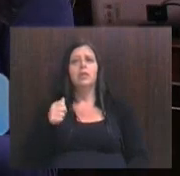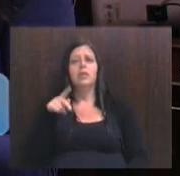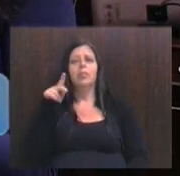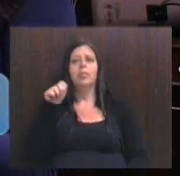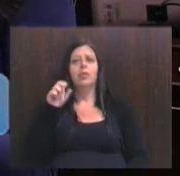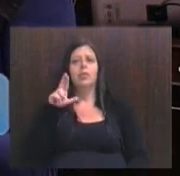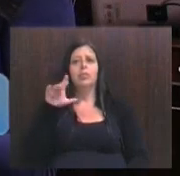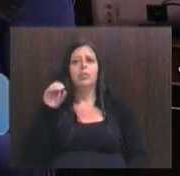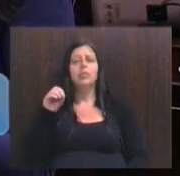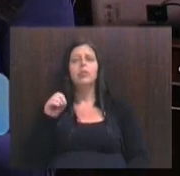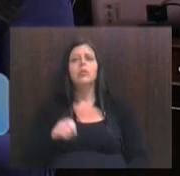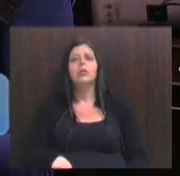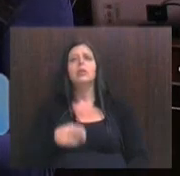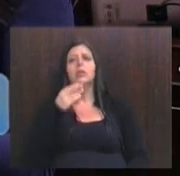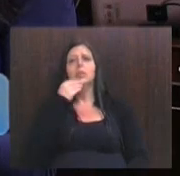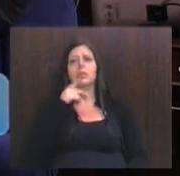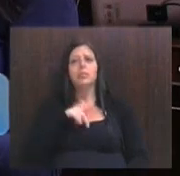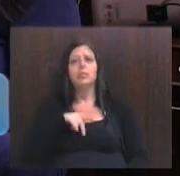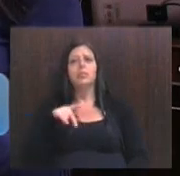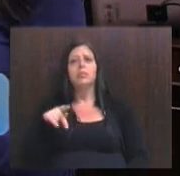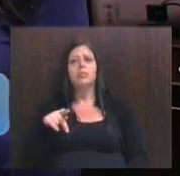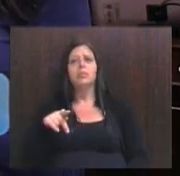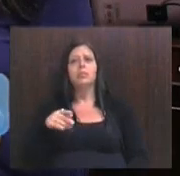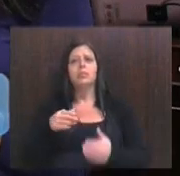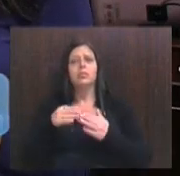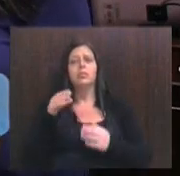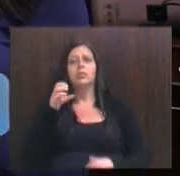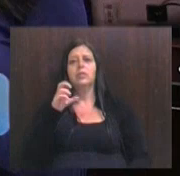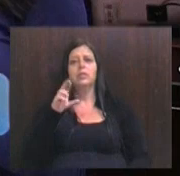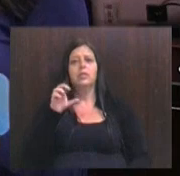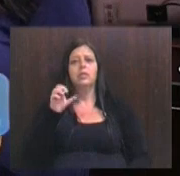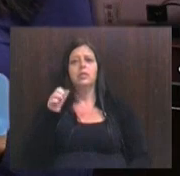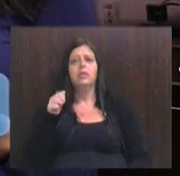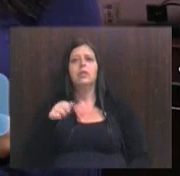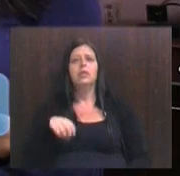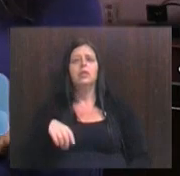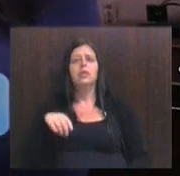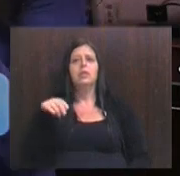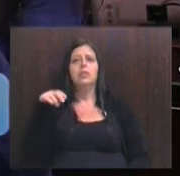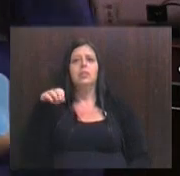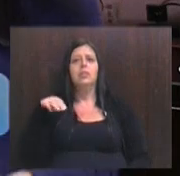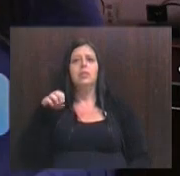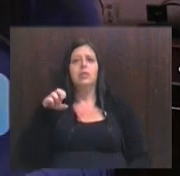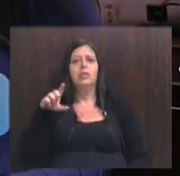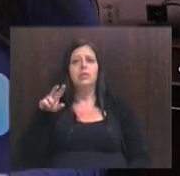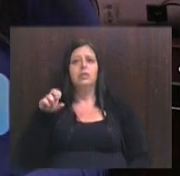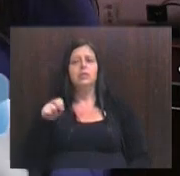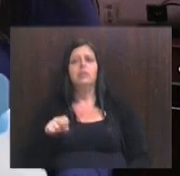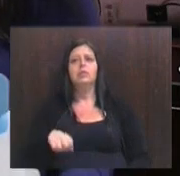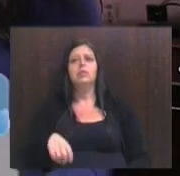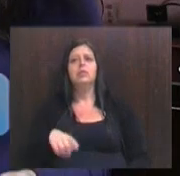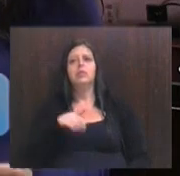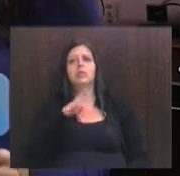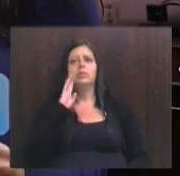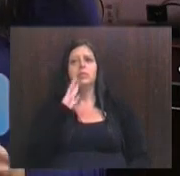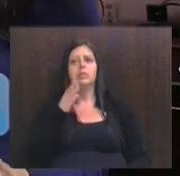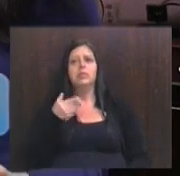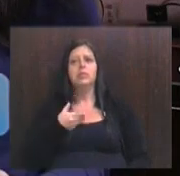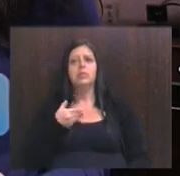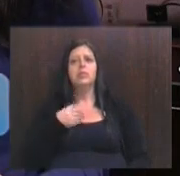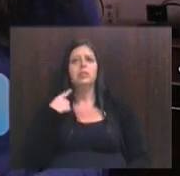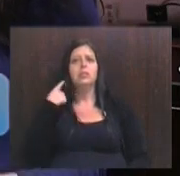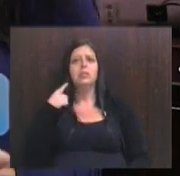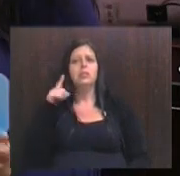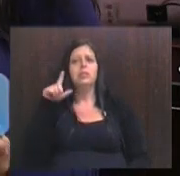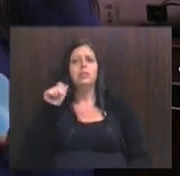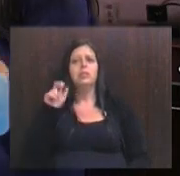Viana, ao senhor presidente licenciado do CREA Melvis Barros Júnior e ao meu querido amigo deputado